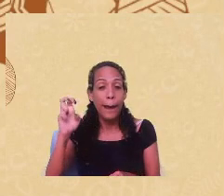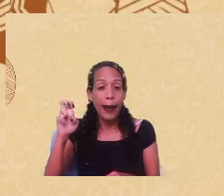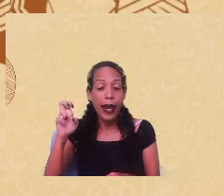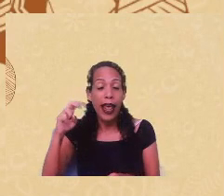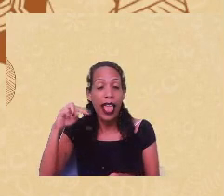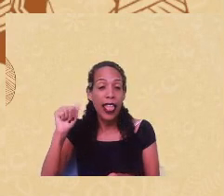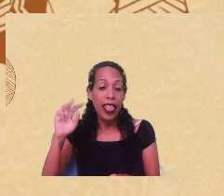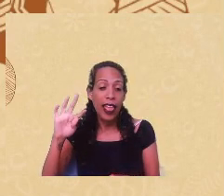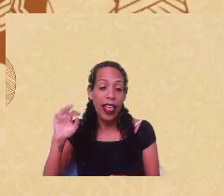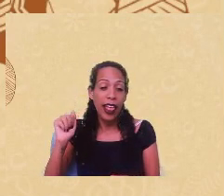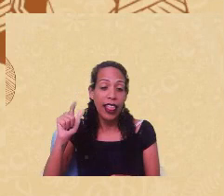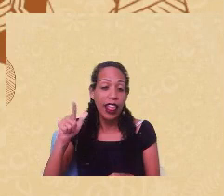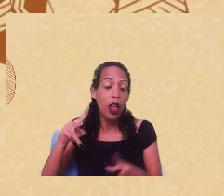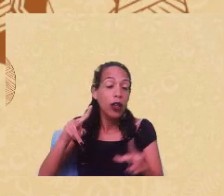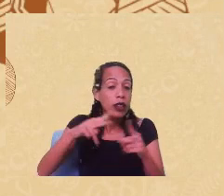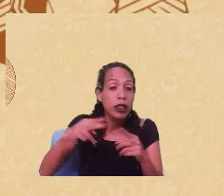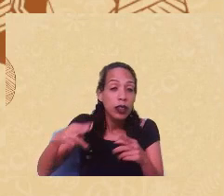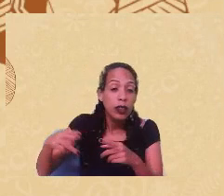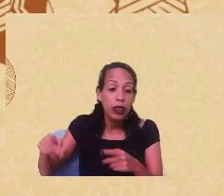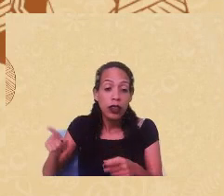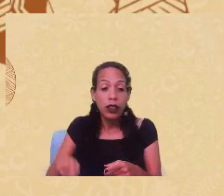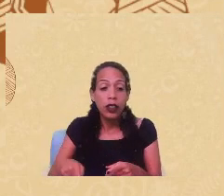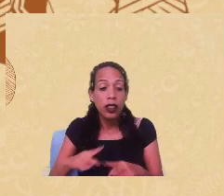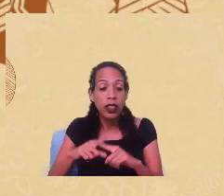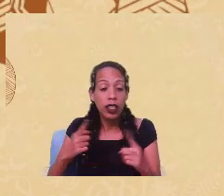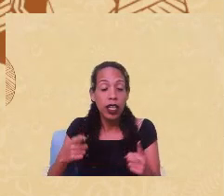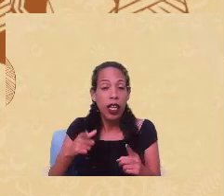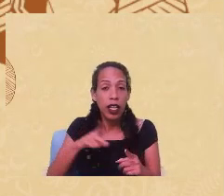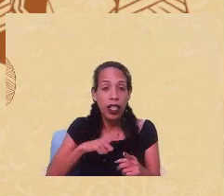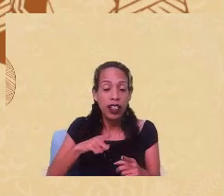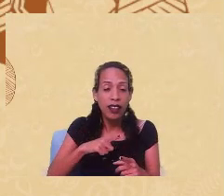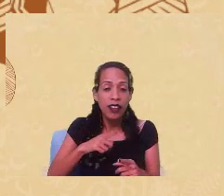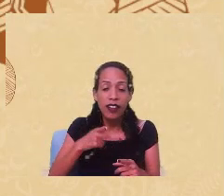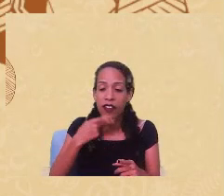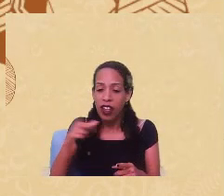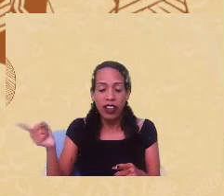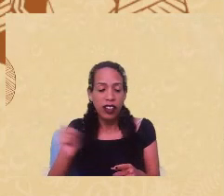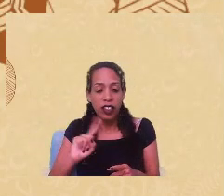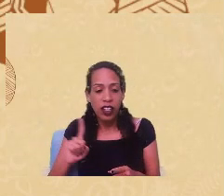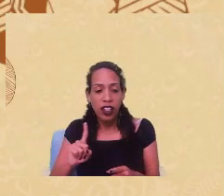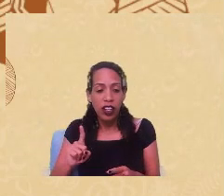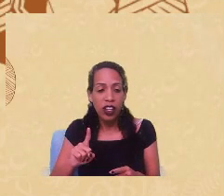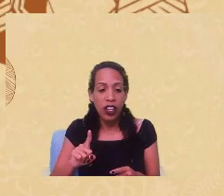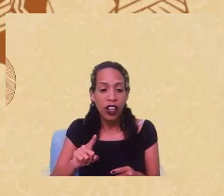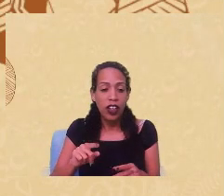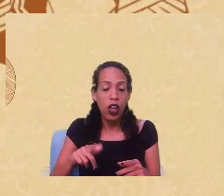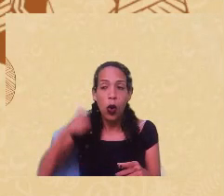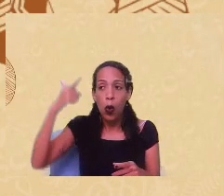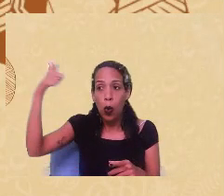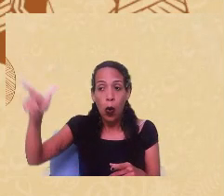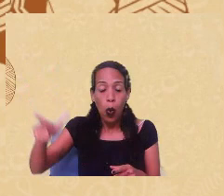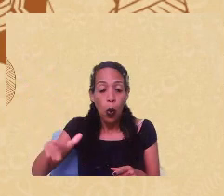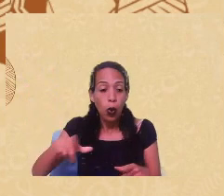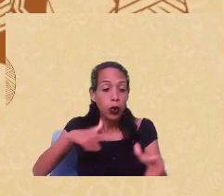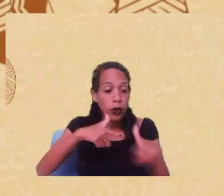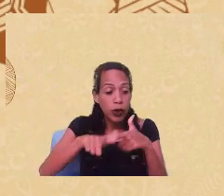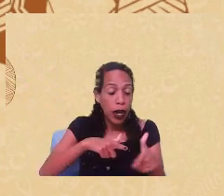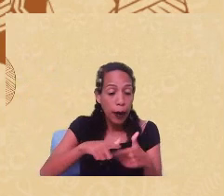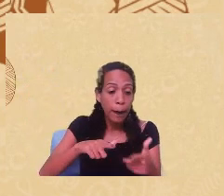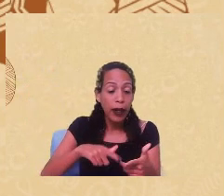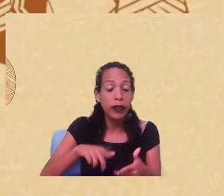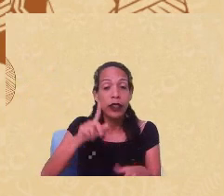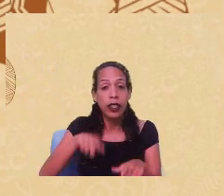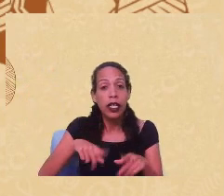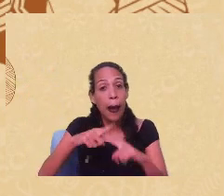impelidas à peregrinação, né, que é quando elas têm o atendimento negado e são forçadas a ir até um outro serviço por conta própria. Também são a